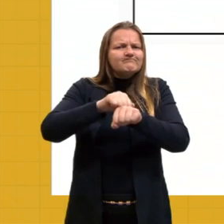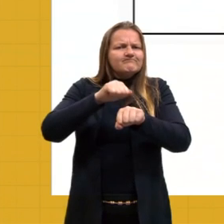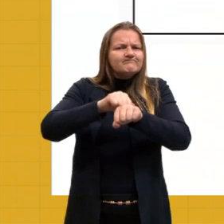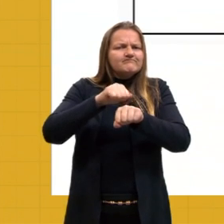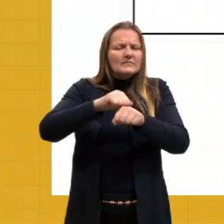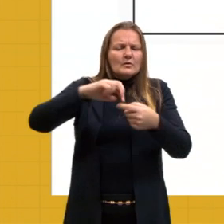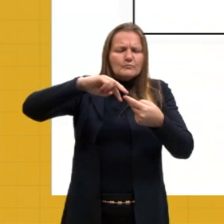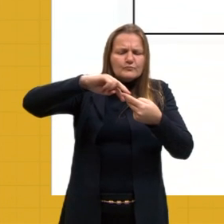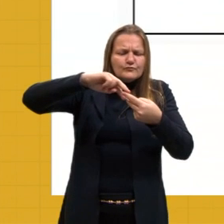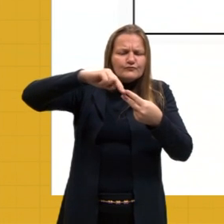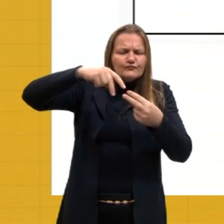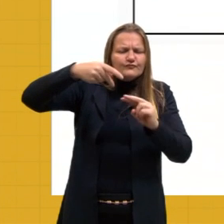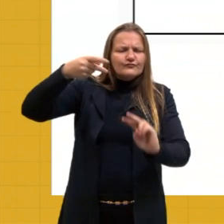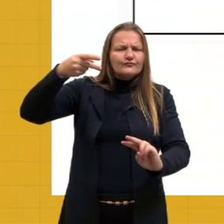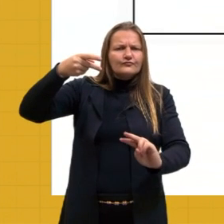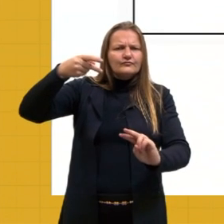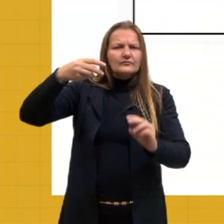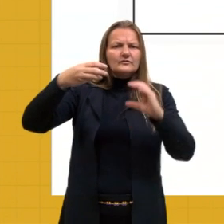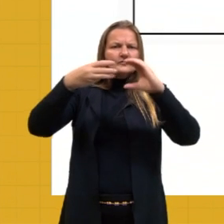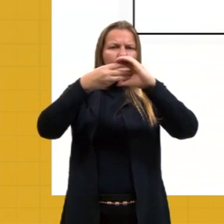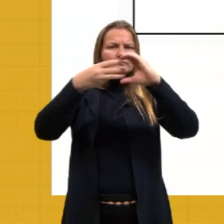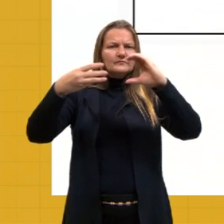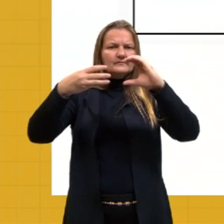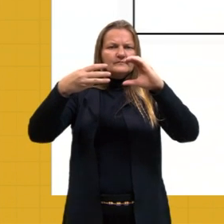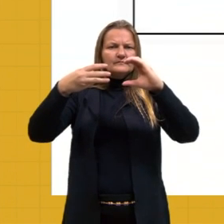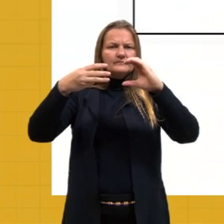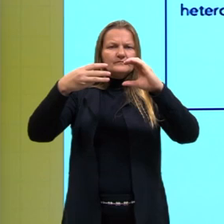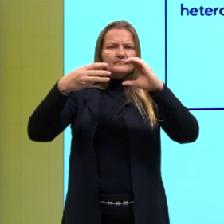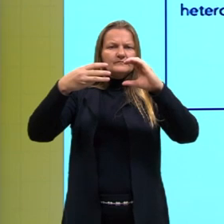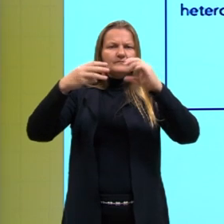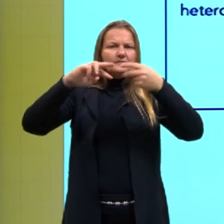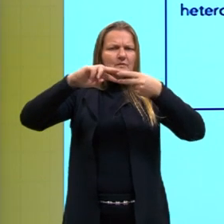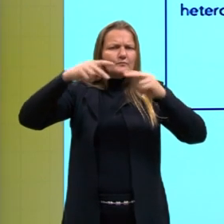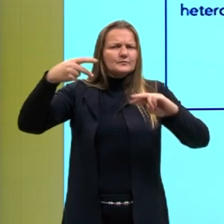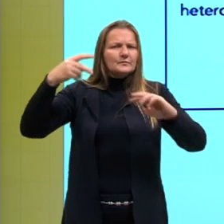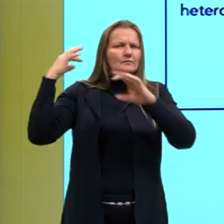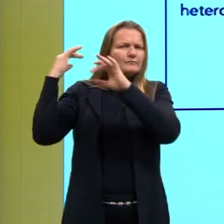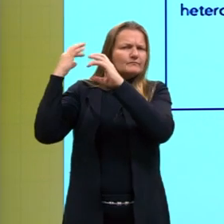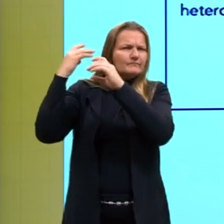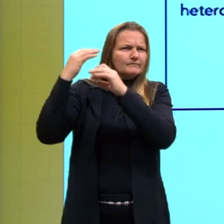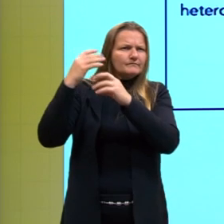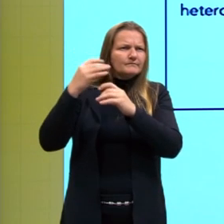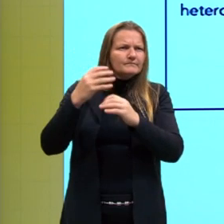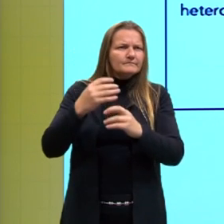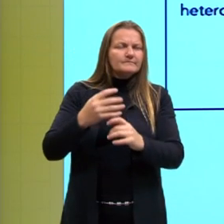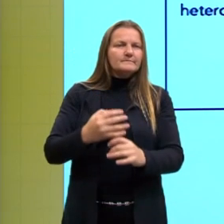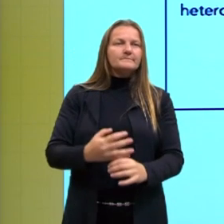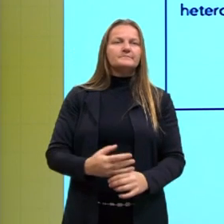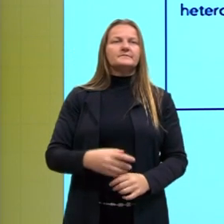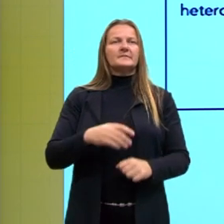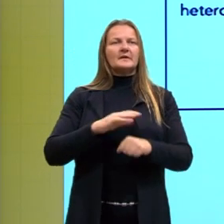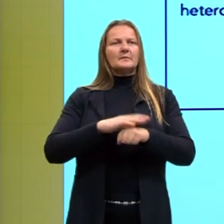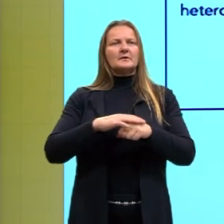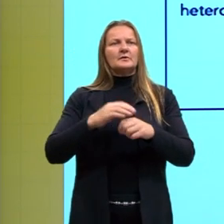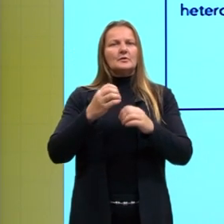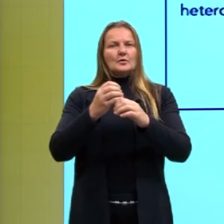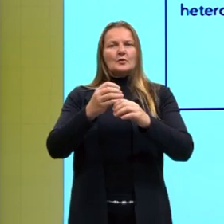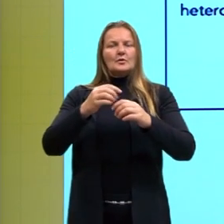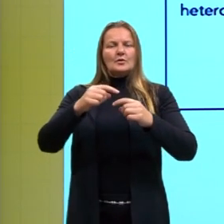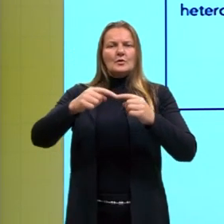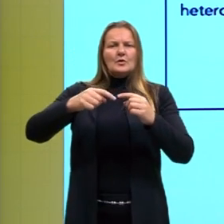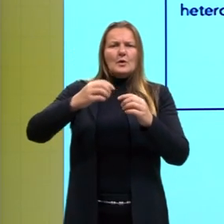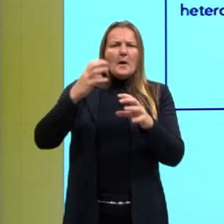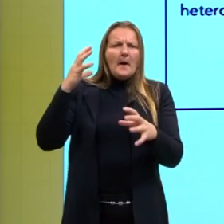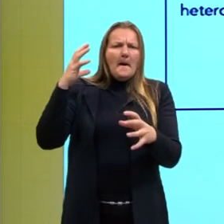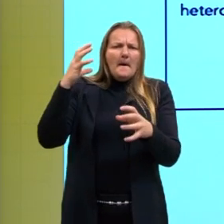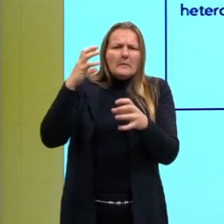enrolada. Então, depois desse estágio, ocorre uma maior espiralização, enrola